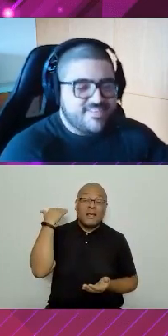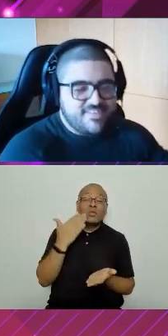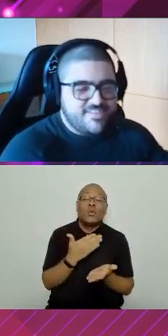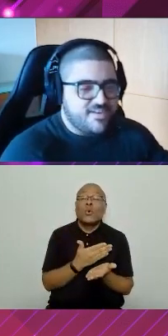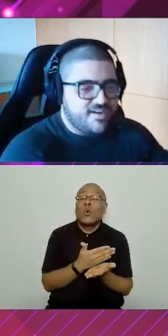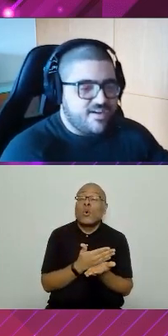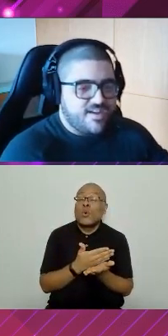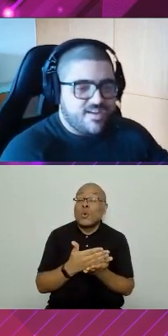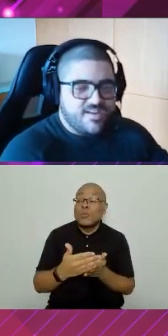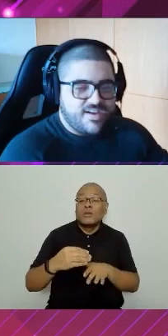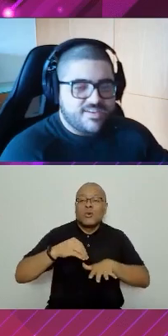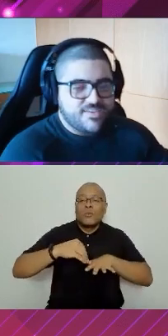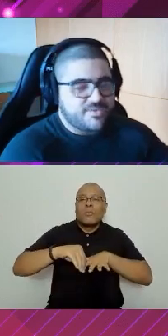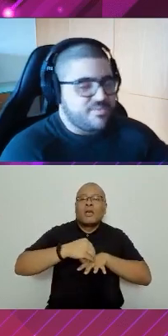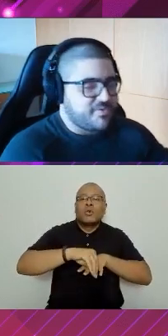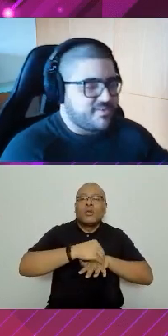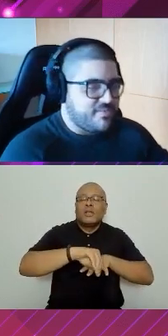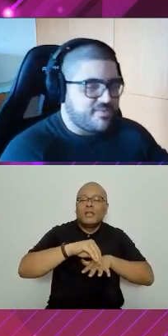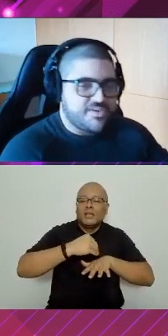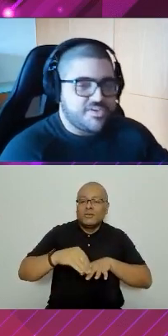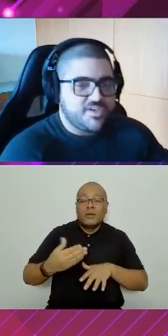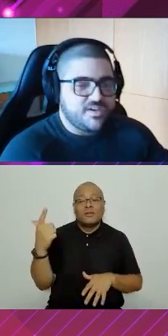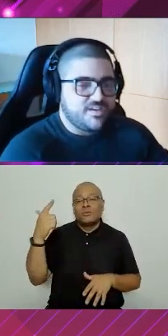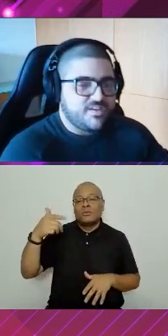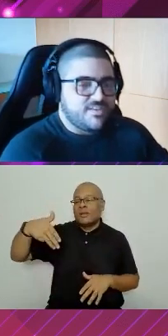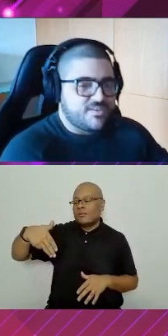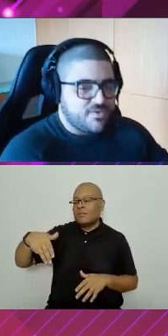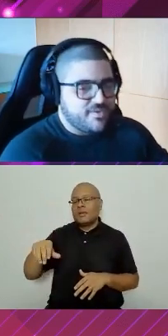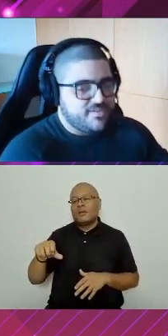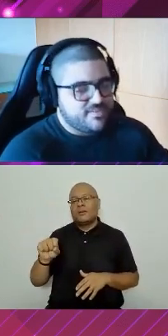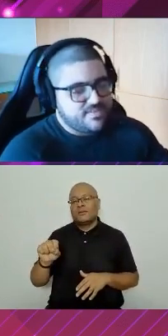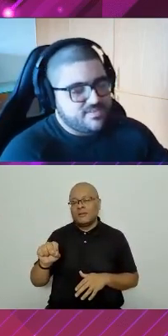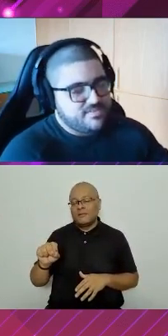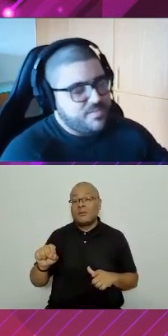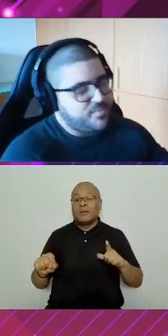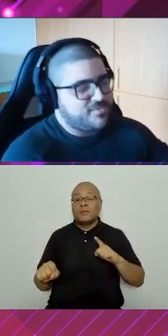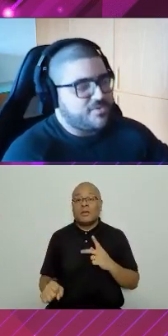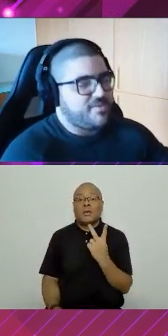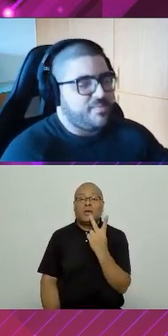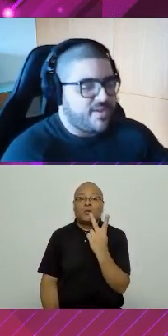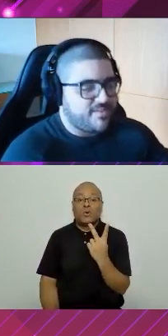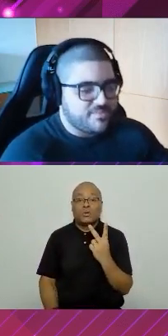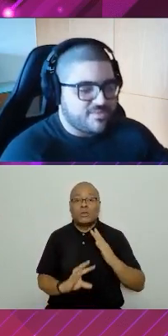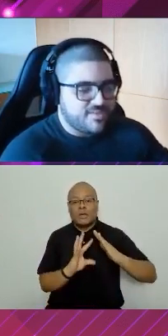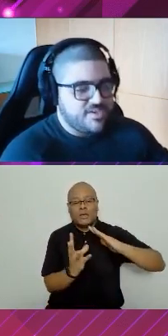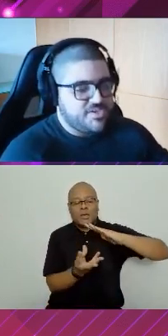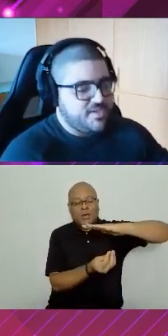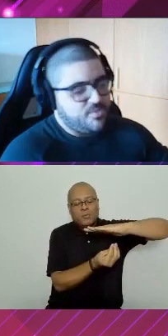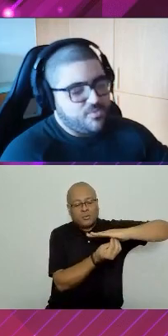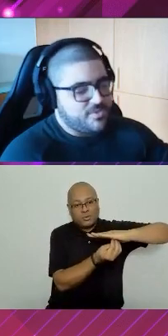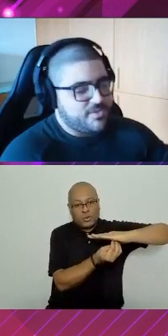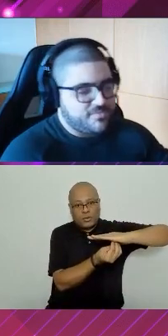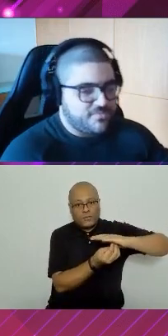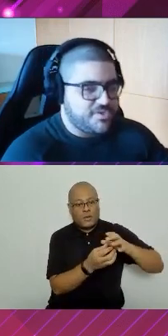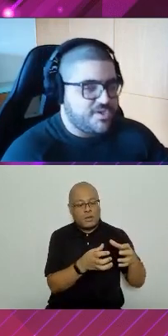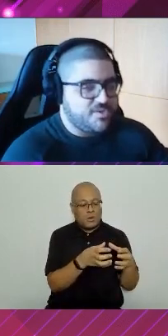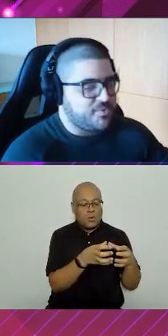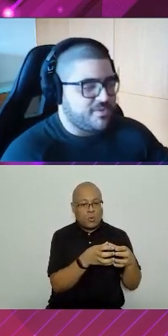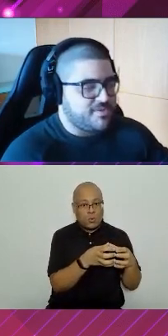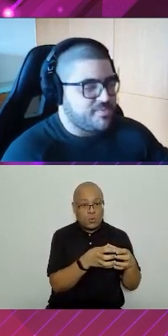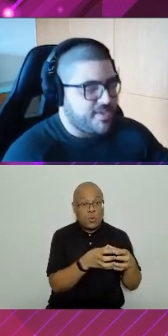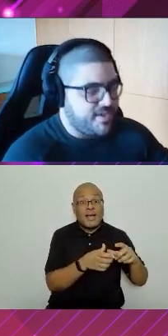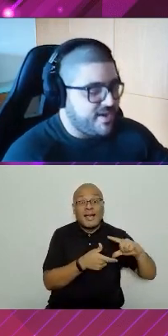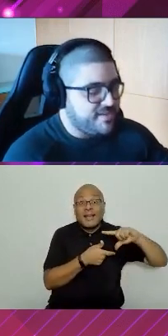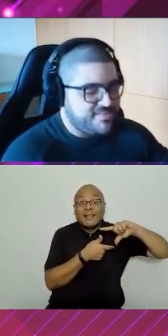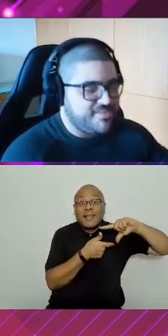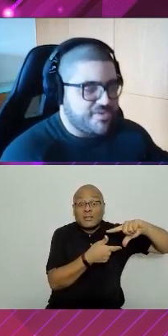Antes de existir a arquitetura de micro serviços, a gente tinha dois repositórios separados, vamos dizer, gente ia ter um monolito de front-end e um